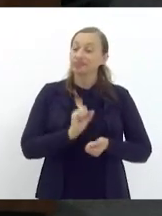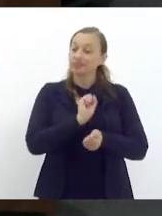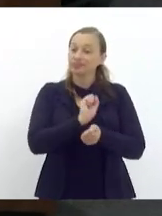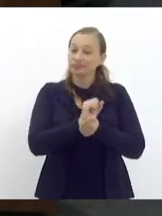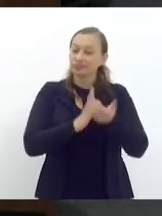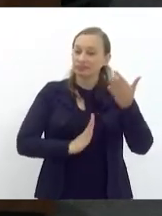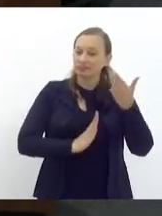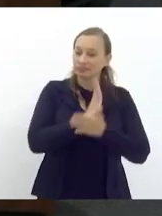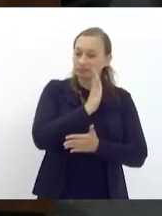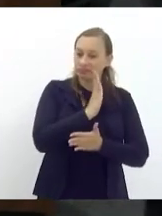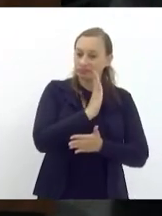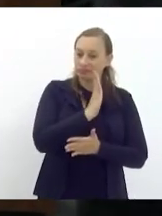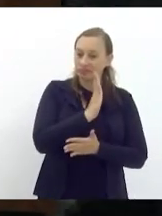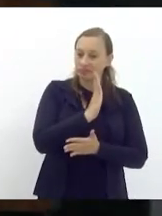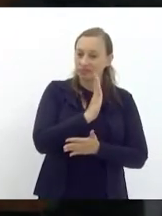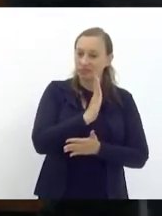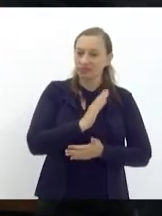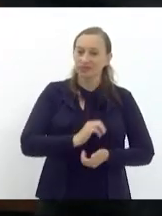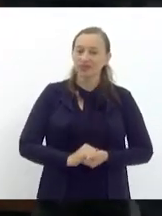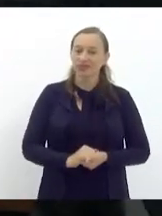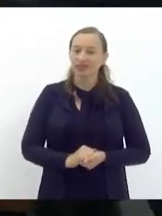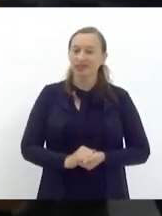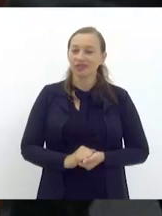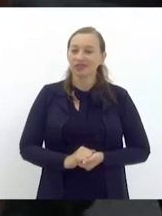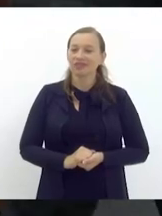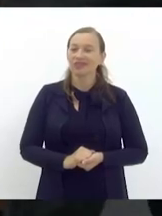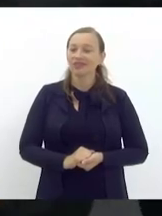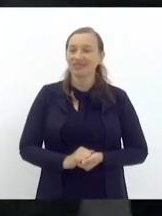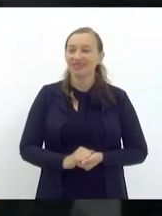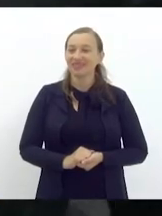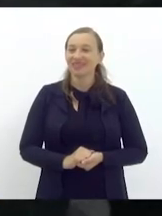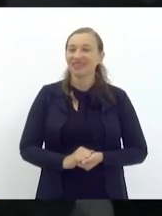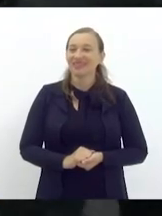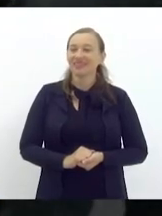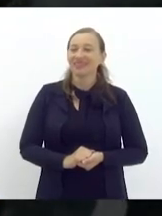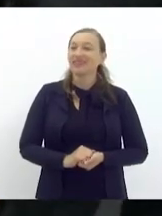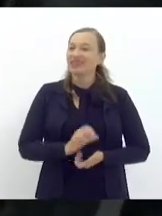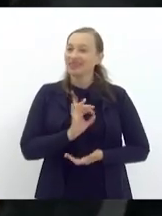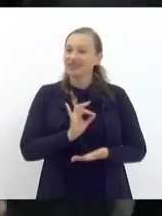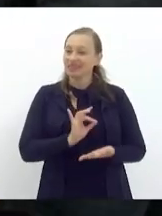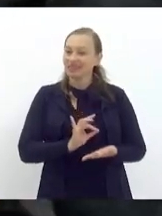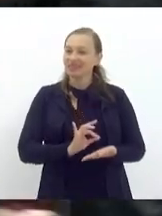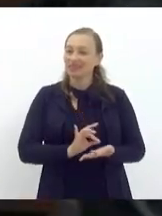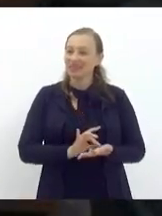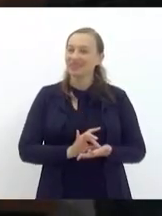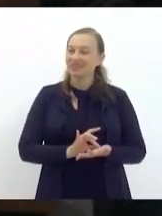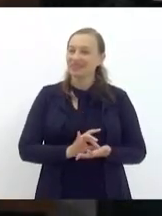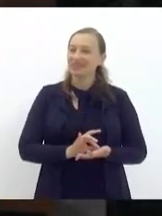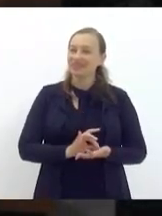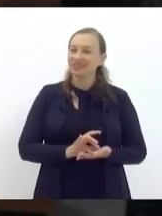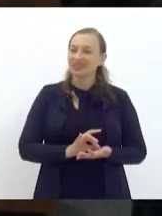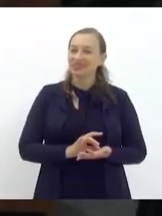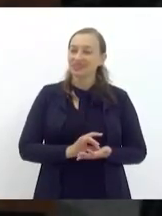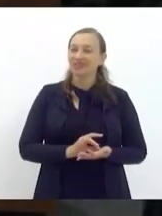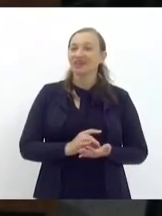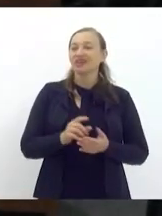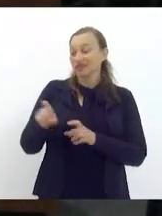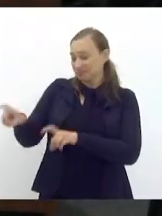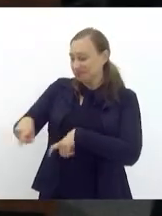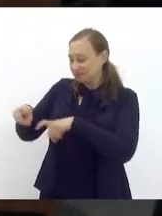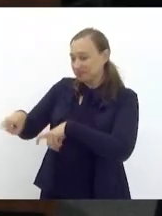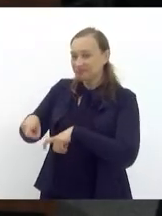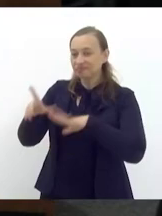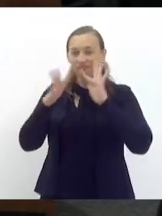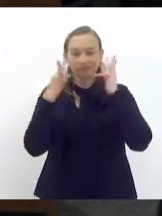sancionado e que depois a gente vai fazer o cúmplice dele para ver se realmente a mulher da agricultura da